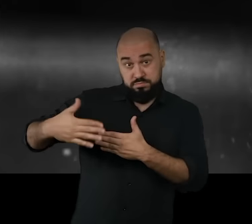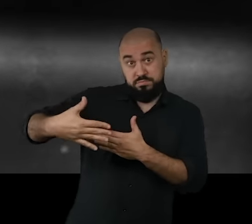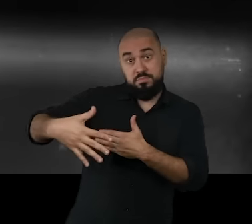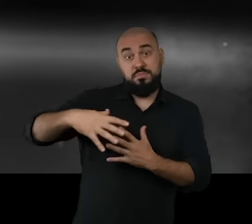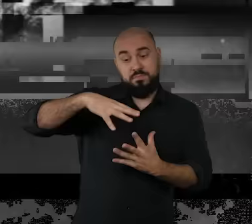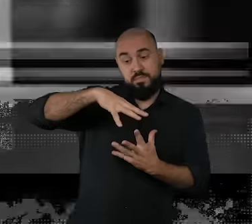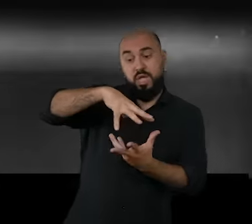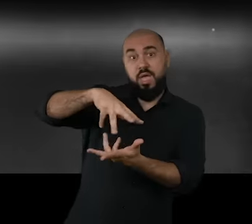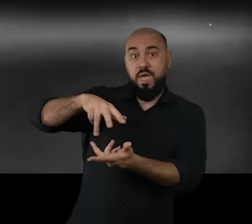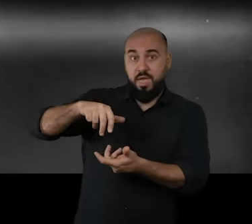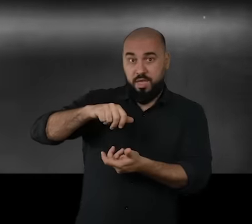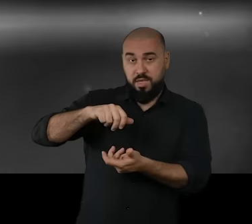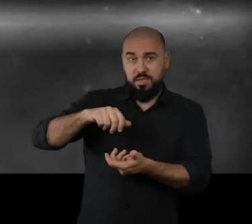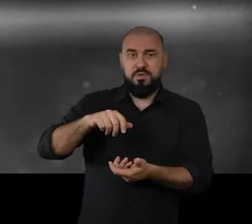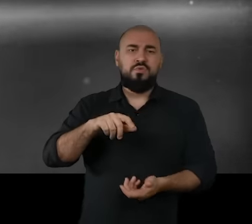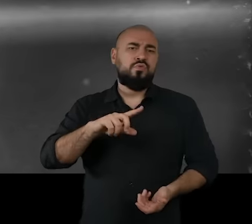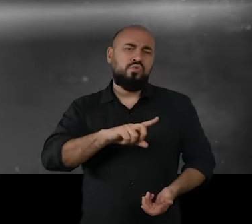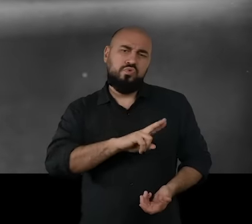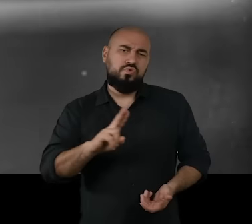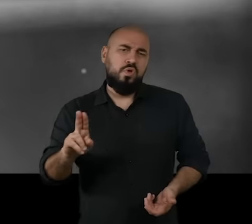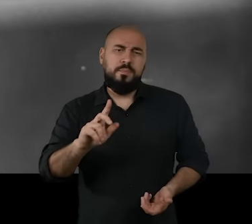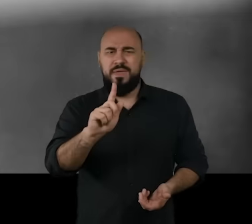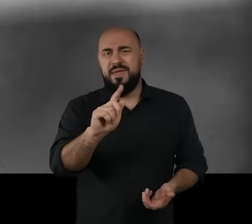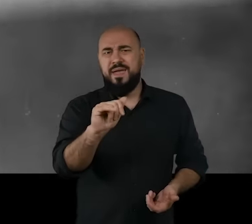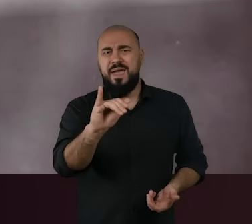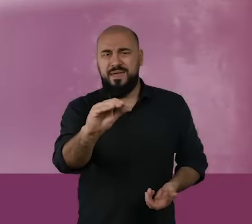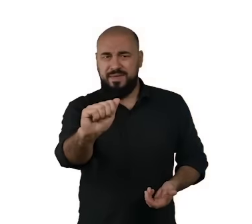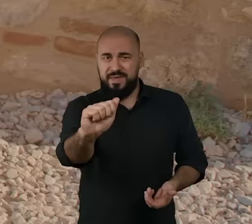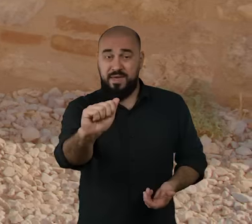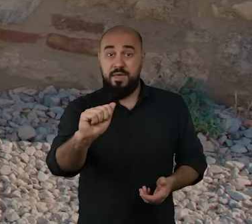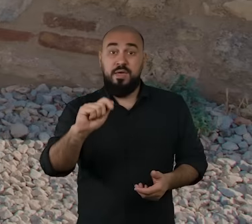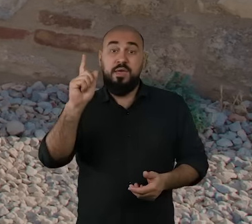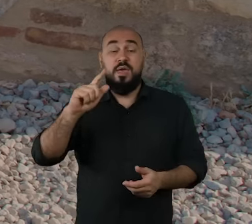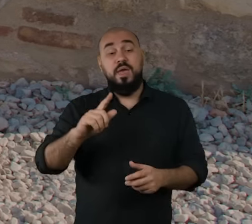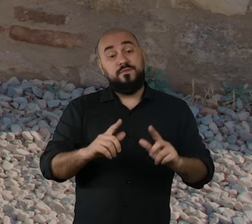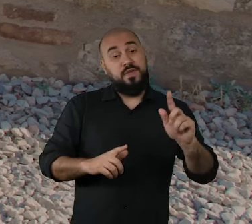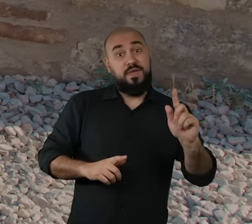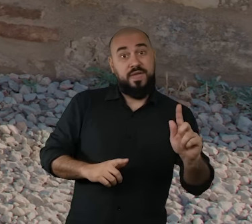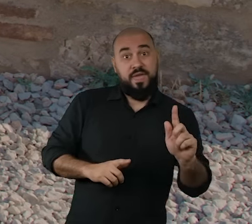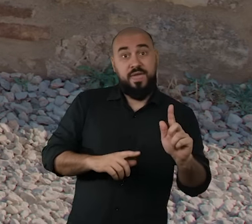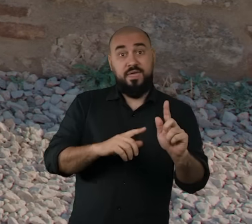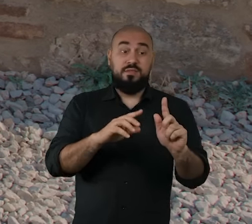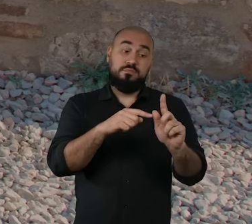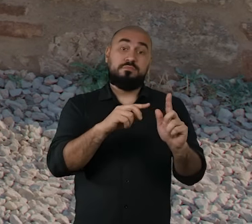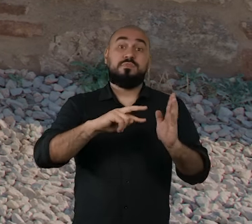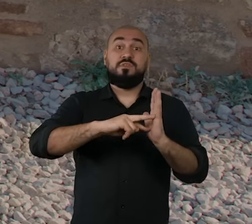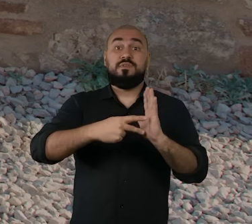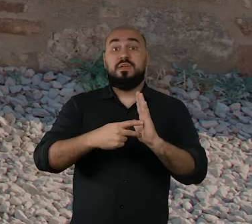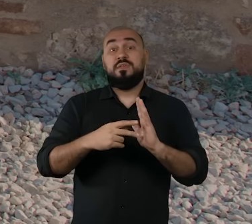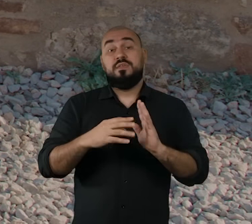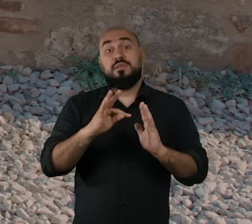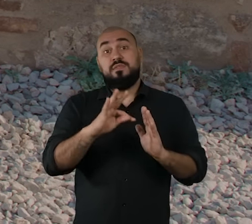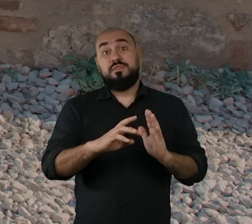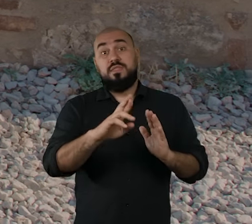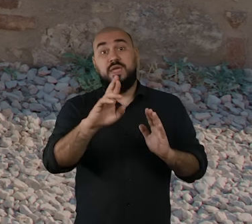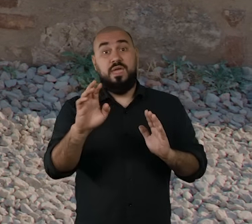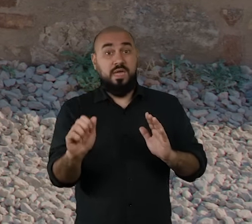o planeta Terra. Aliás, do nome Gaia, em grego, vem o nome Gê, que significa Terra. Por isso que a fala